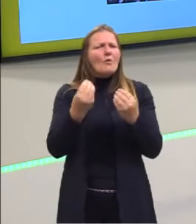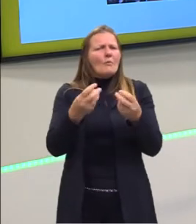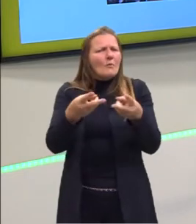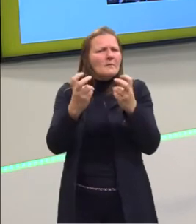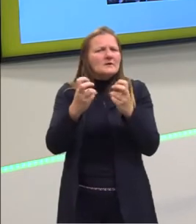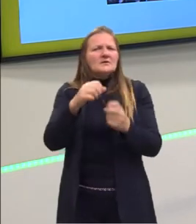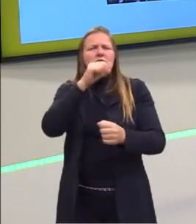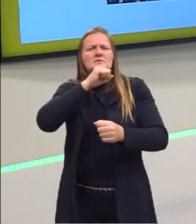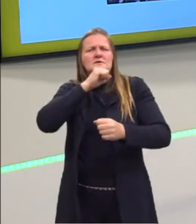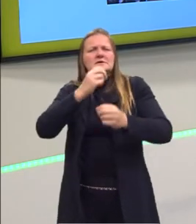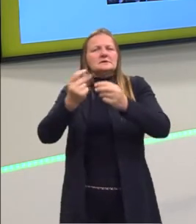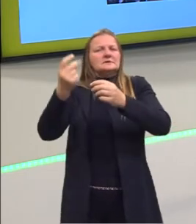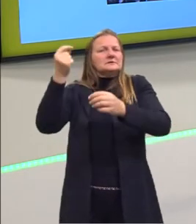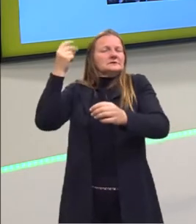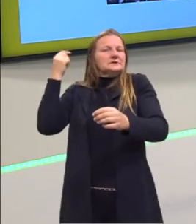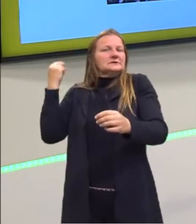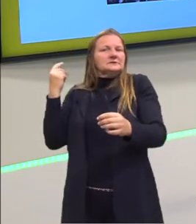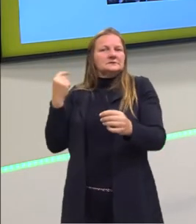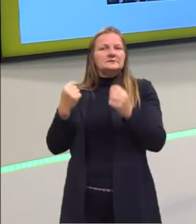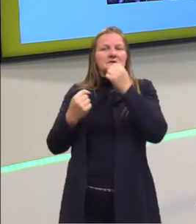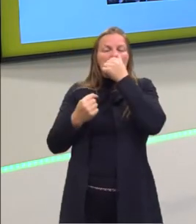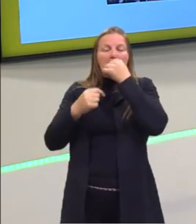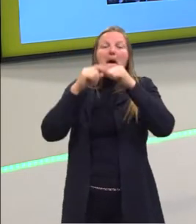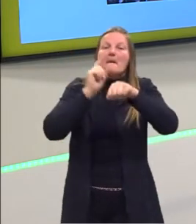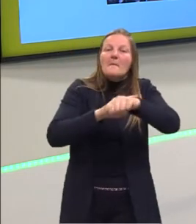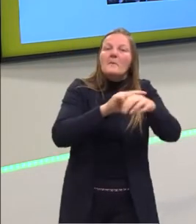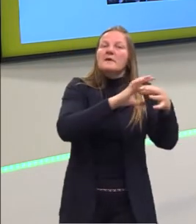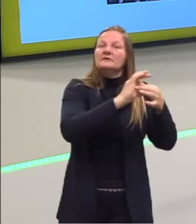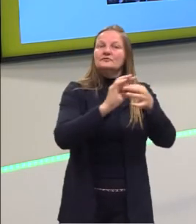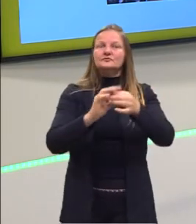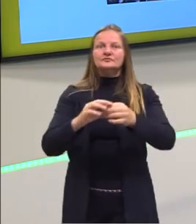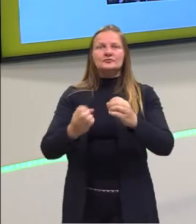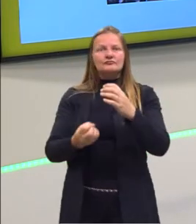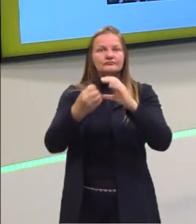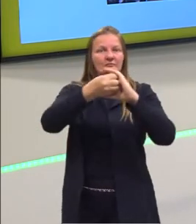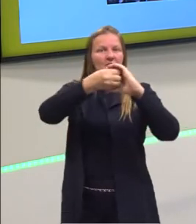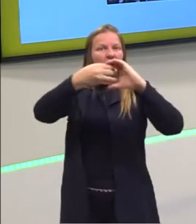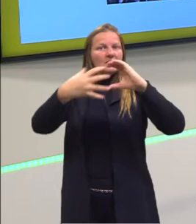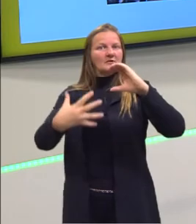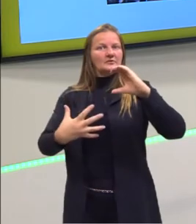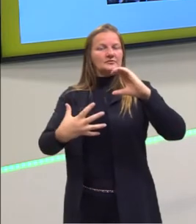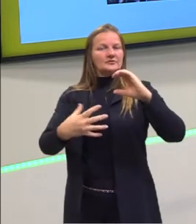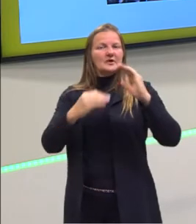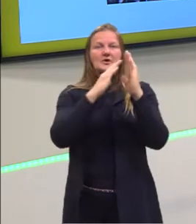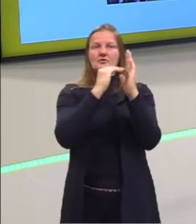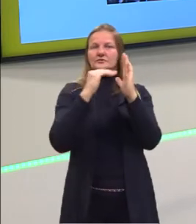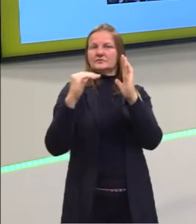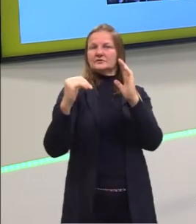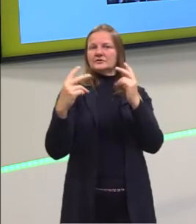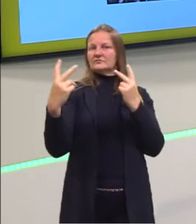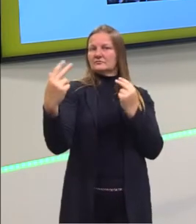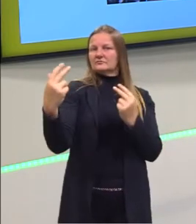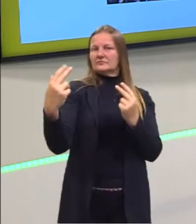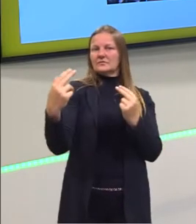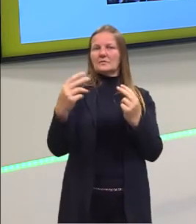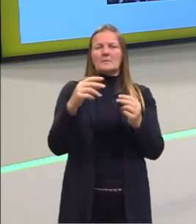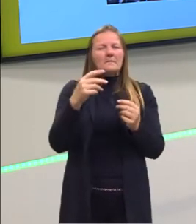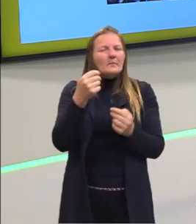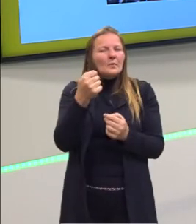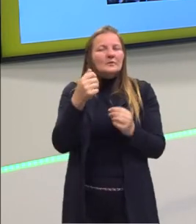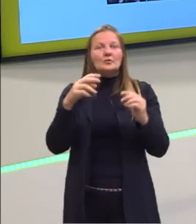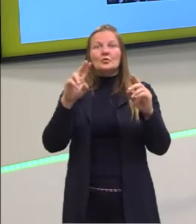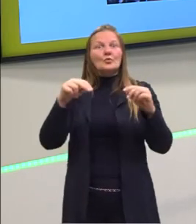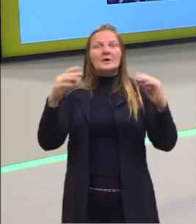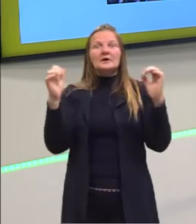povos tão distintos, em determinado momento, tinham características estéticas em comum, sem nunca terem se